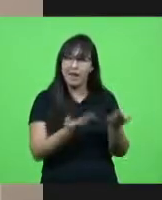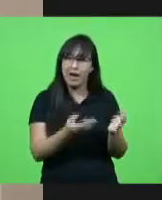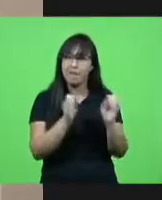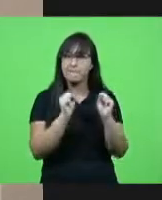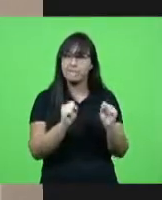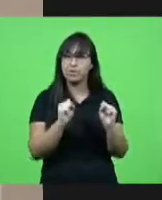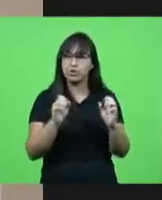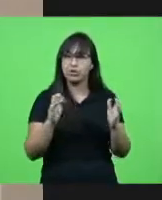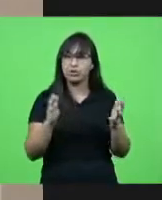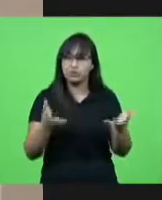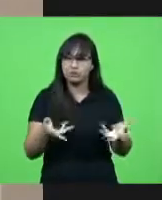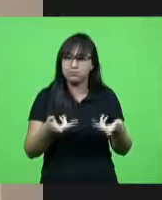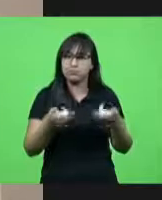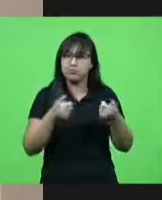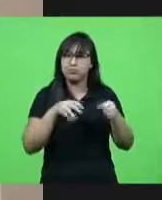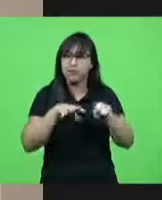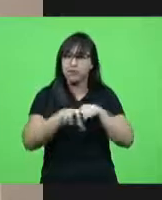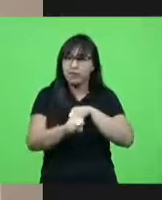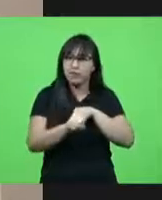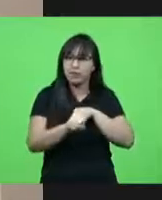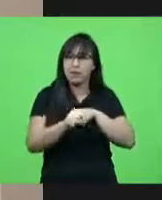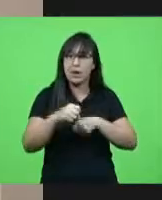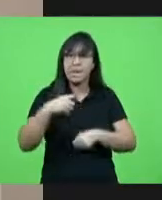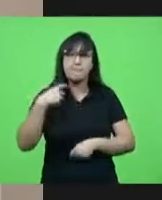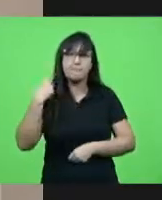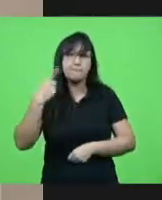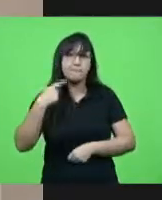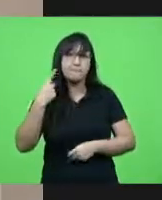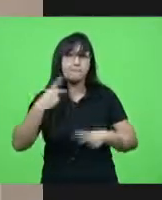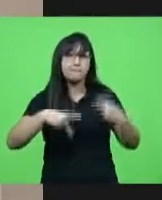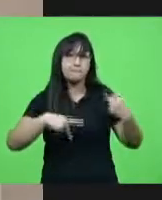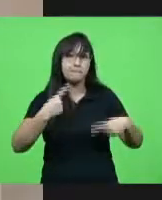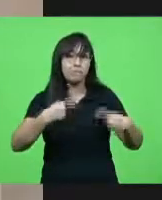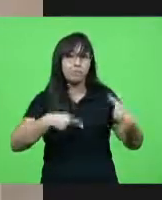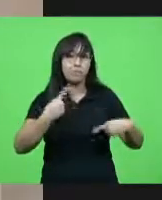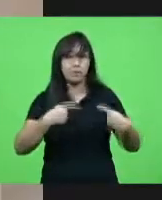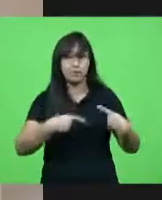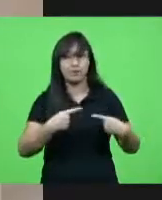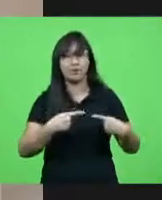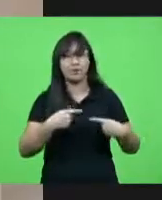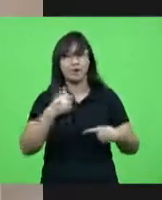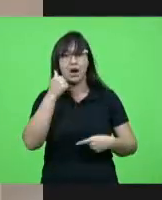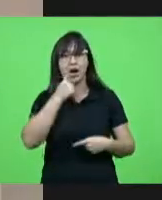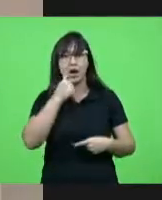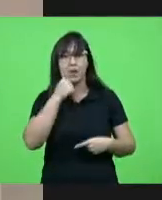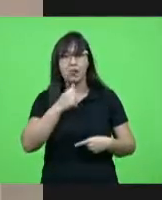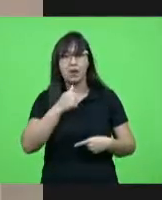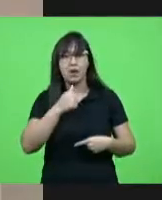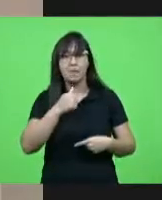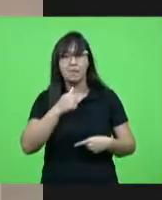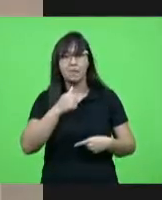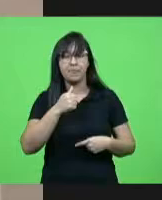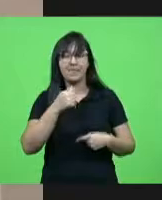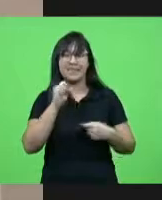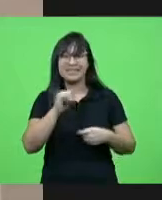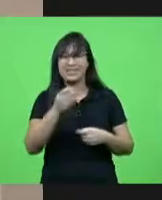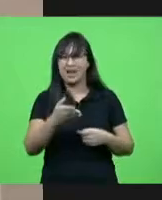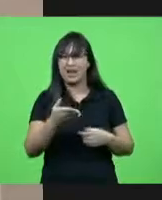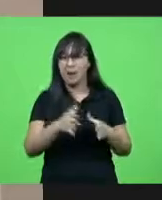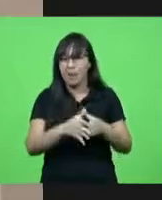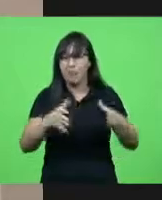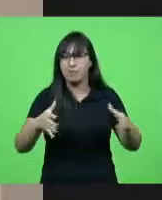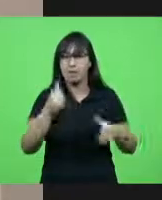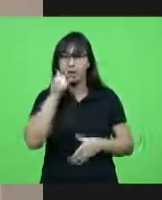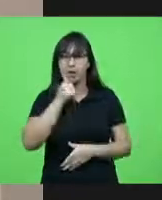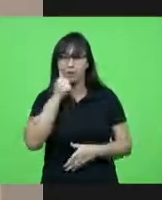qualificação e formação política para mulheres quanto mais mulheres entenderem a importância de participarem